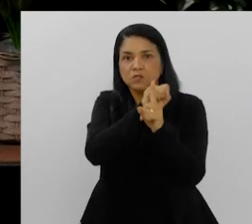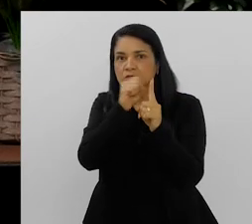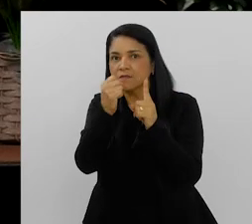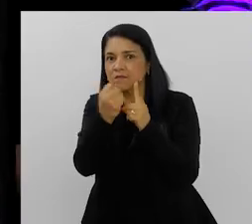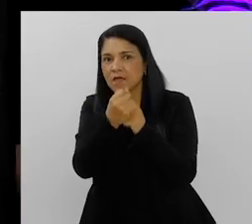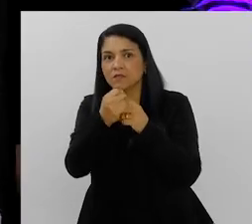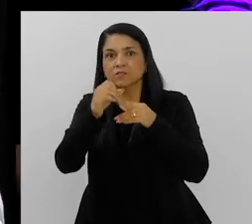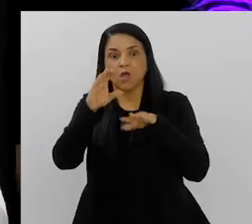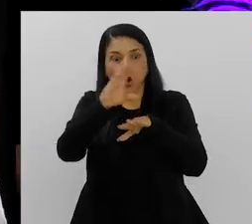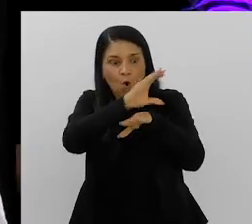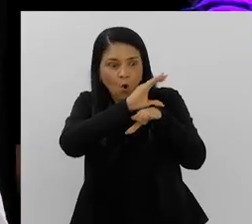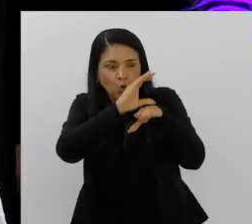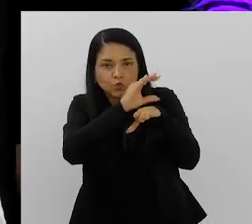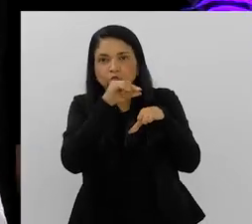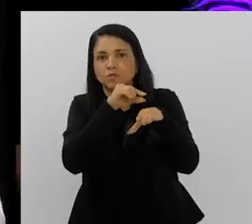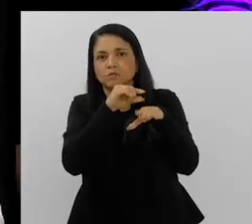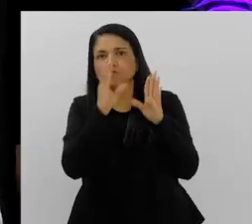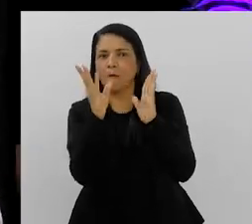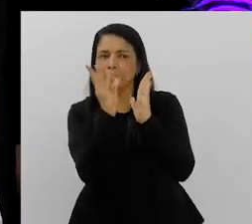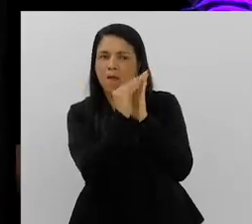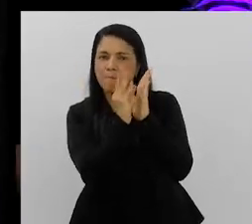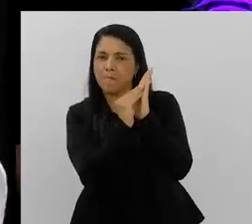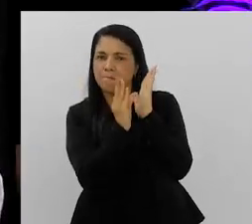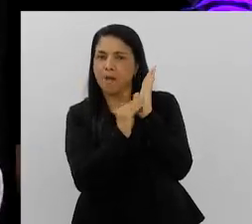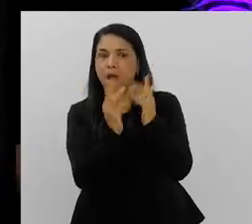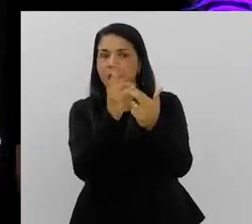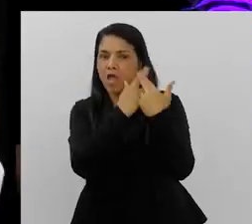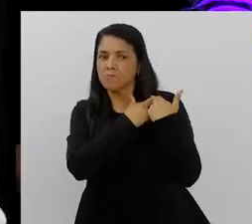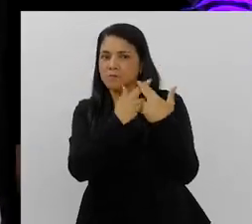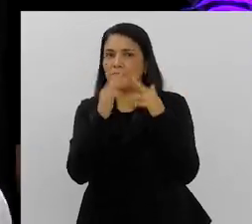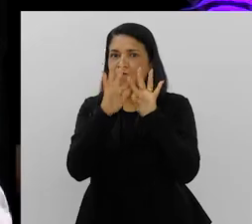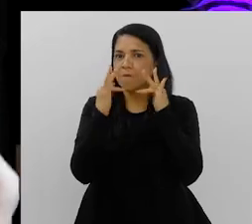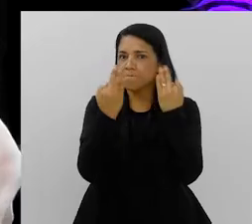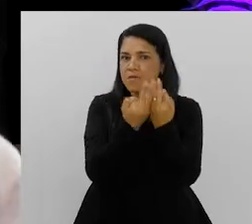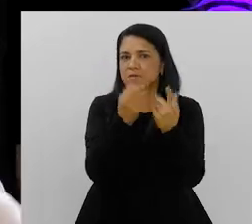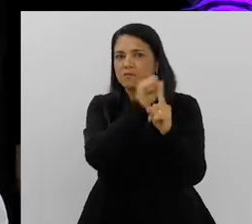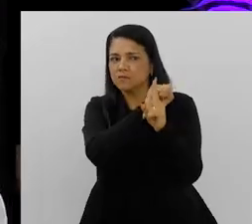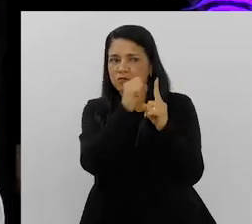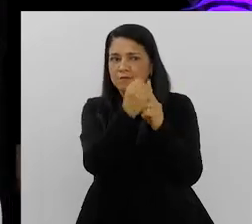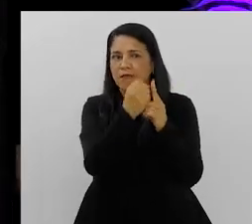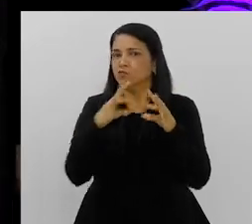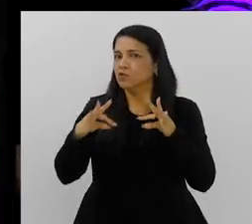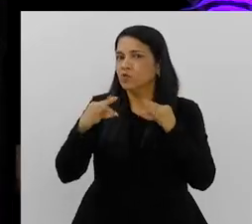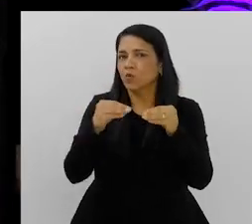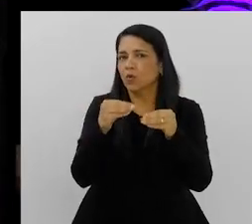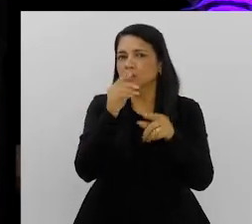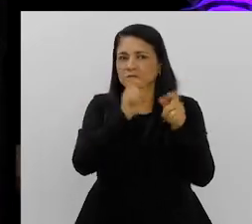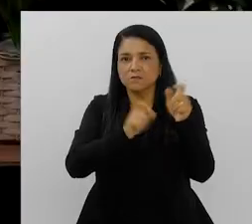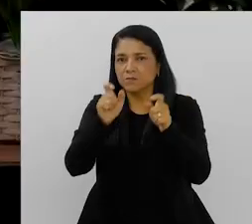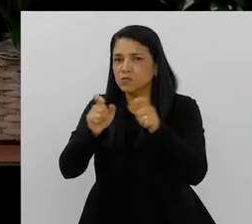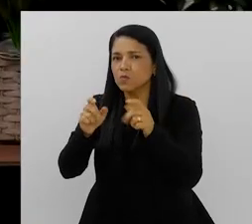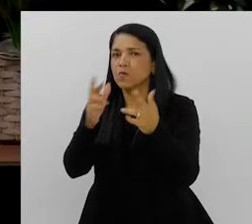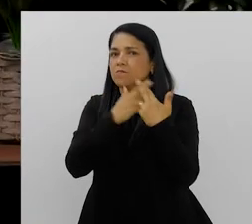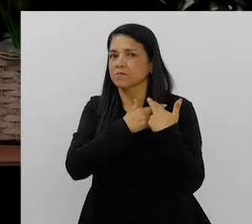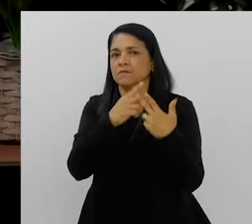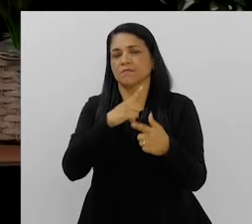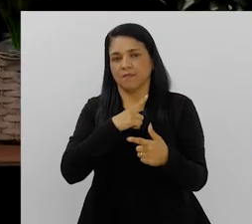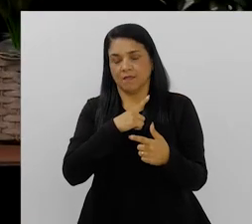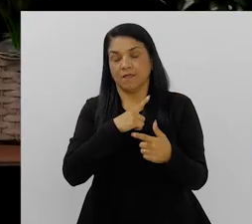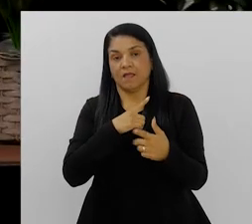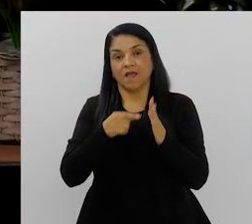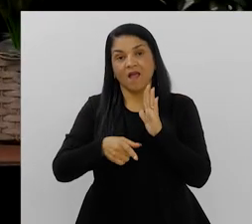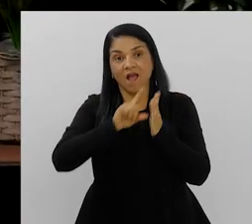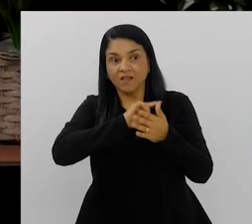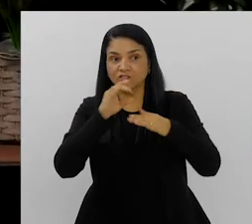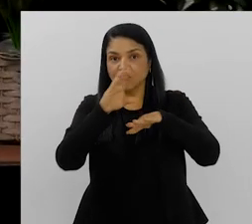da família, da sociedade, a nossa Constituição já coloca isso, né? Como responsabilidade da família, da sociedade, de todos. Na realidade,